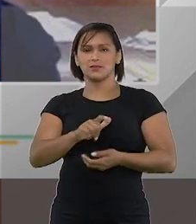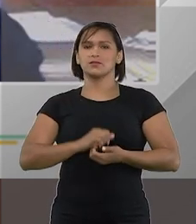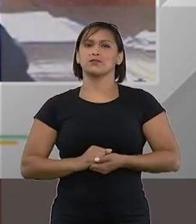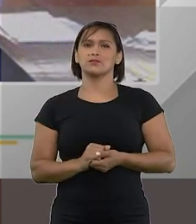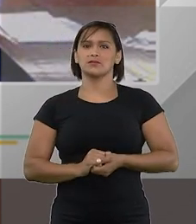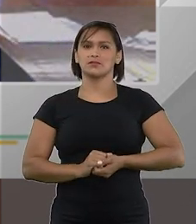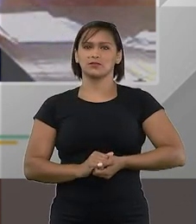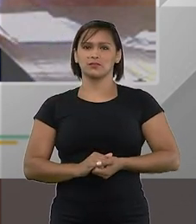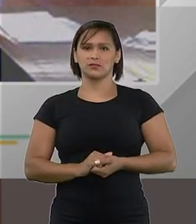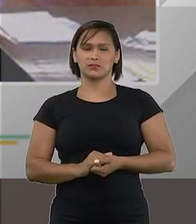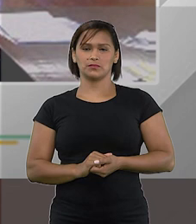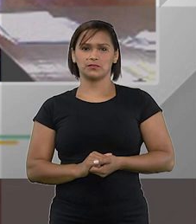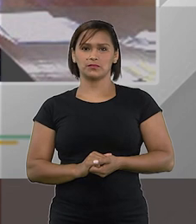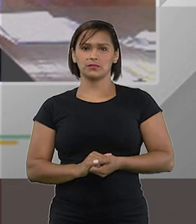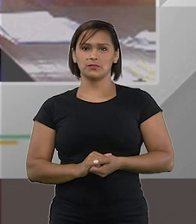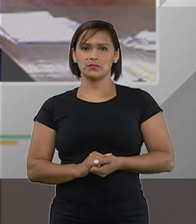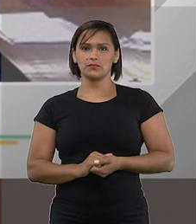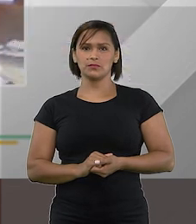uma vez